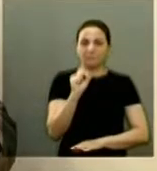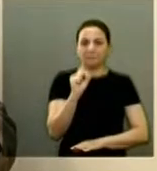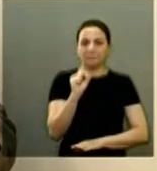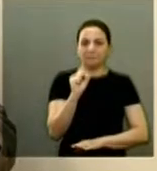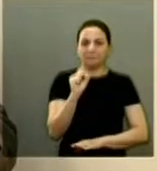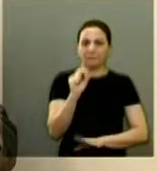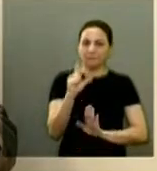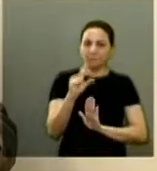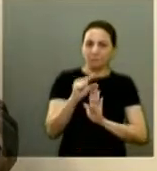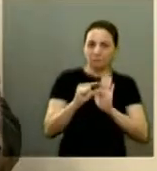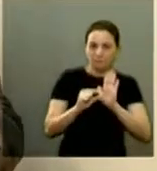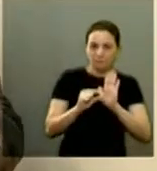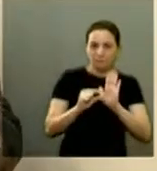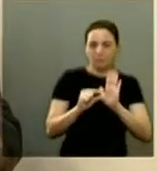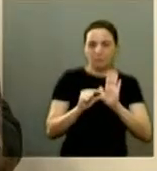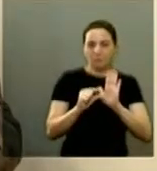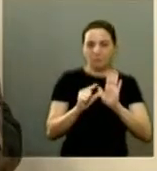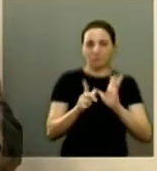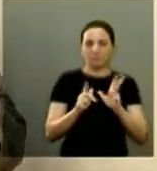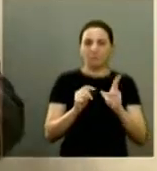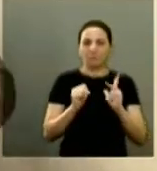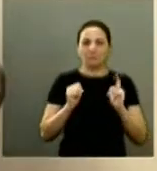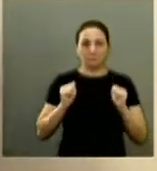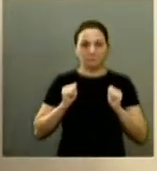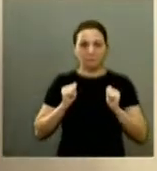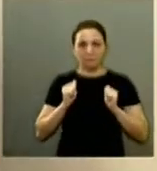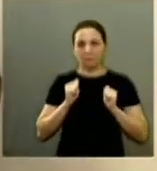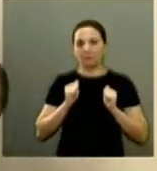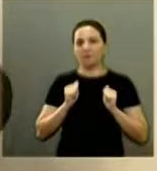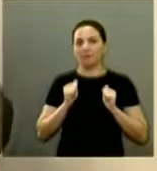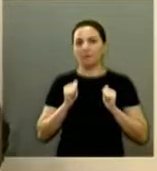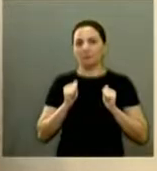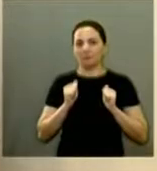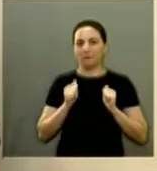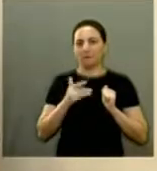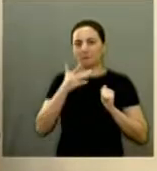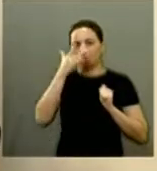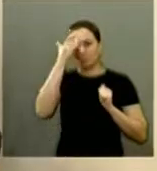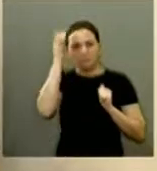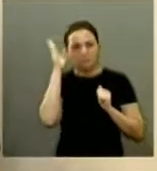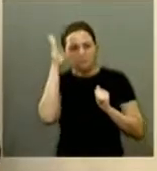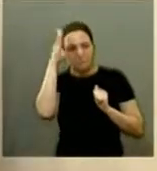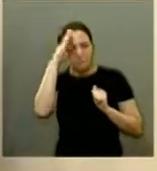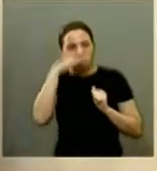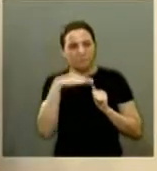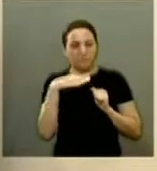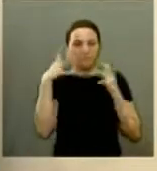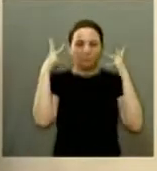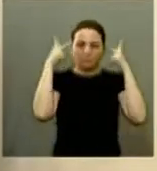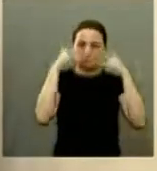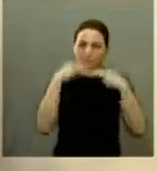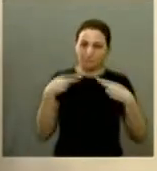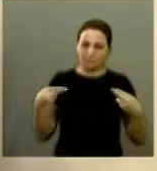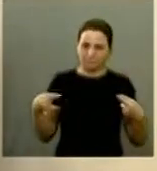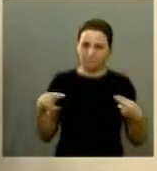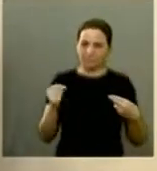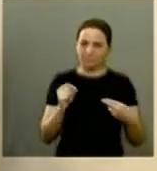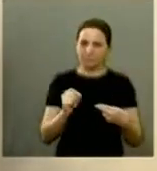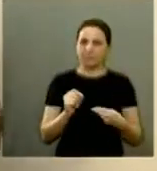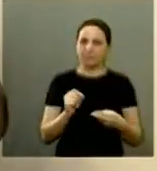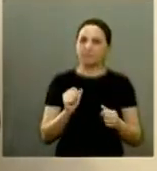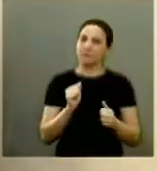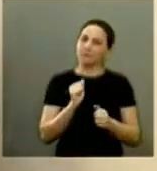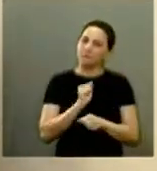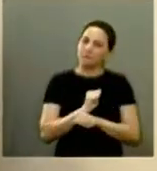inibir ou intimidar esses maus feitores que realmente maltratam os animais vamos